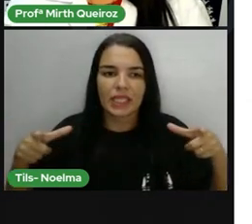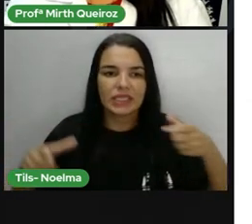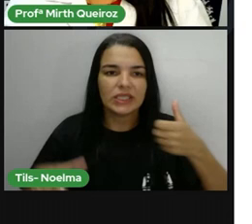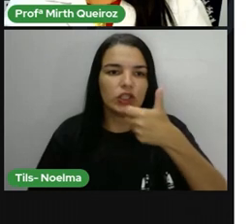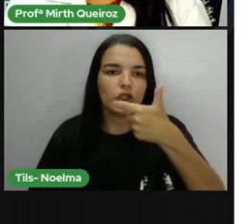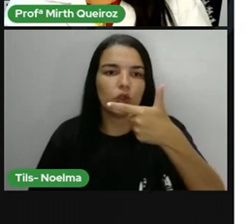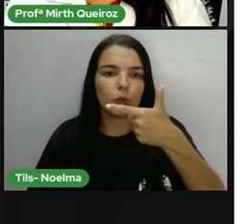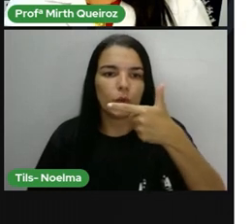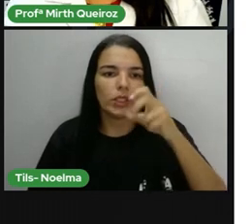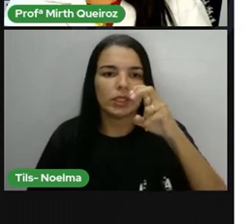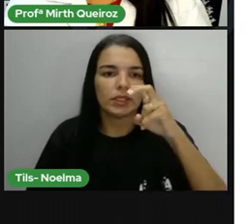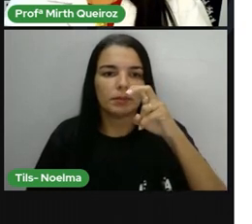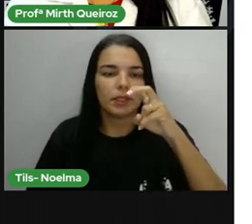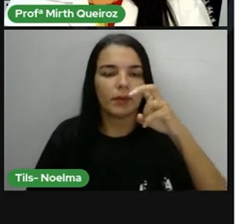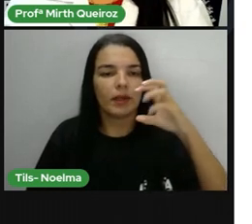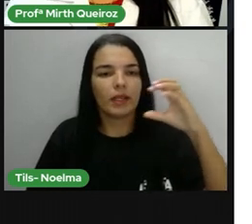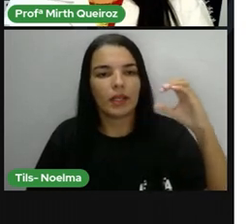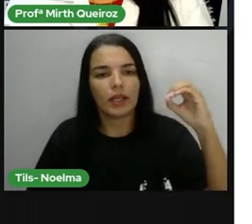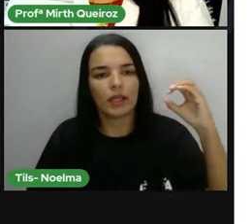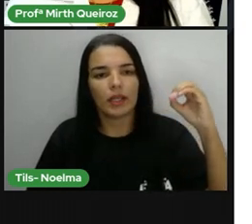.500 hectares.